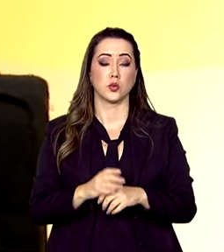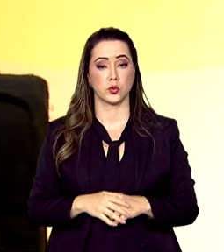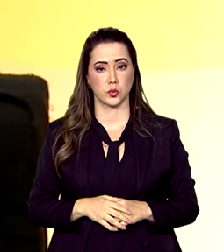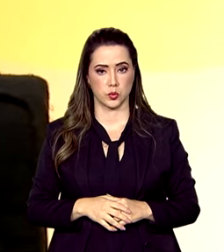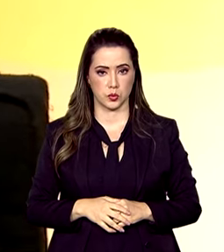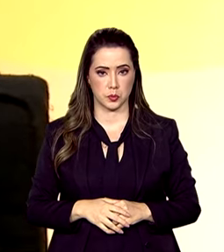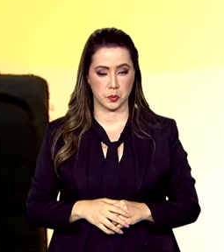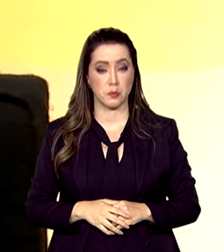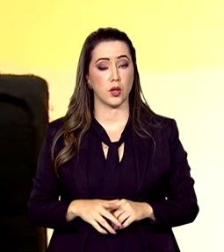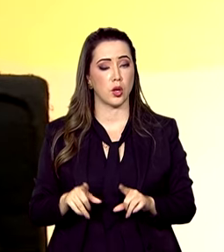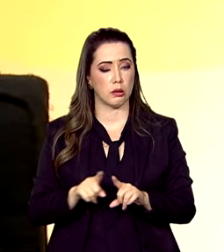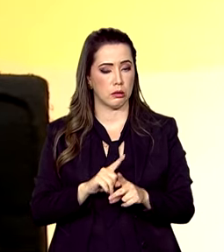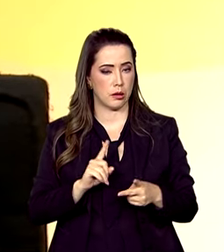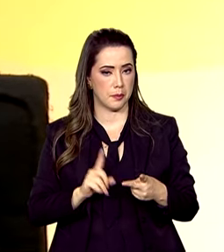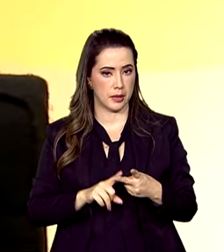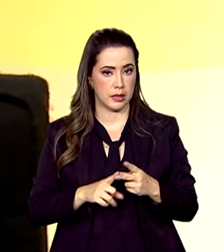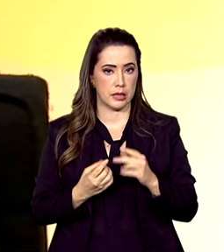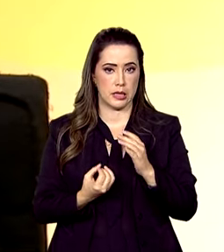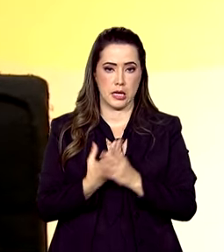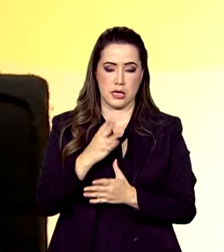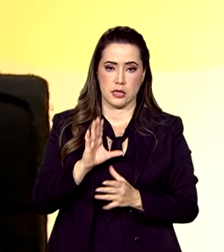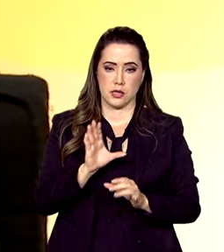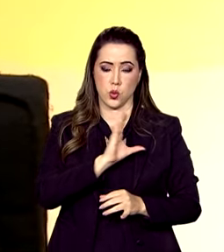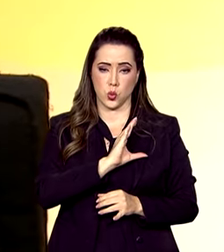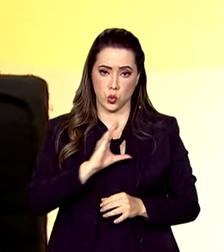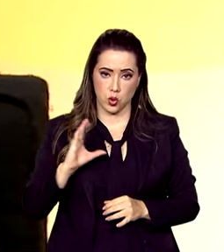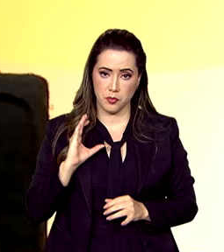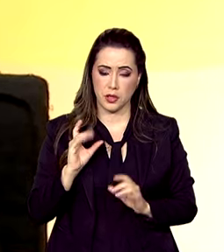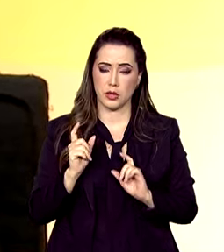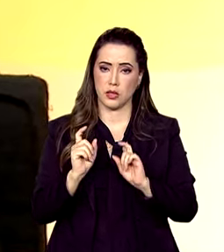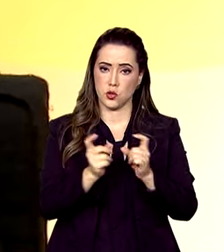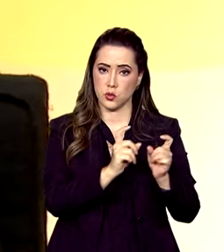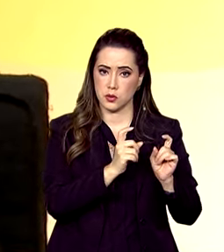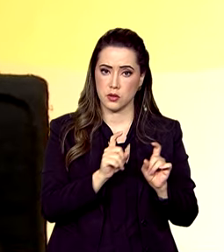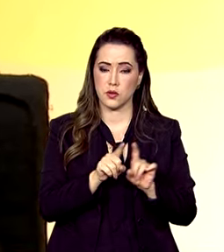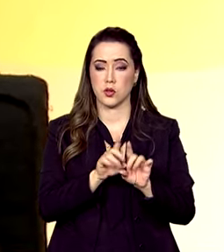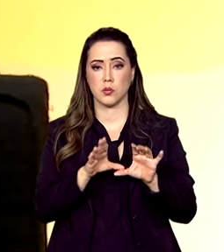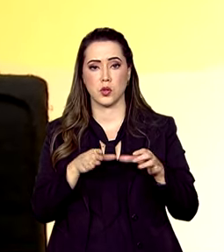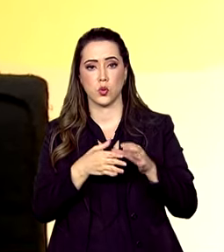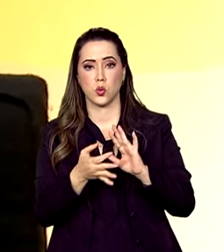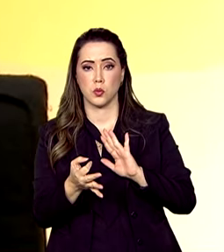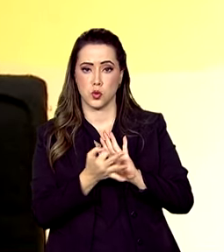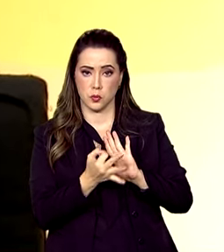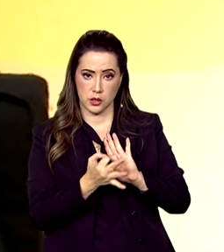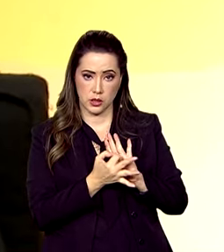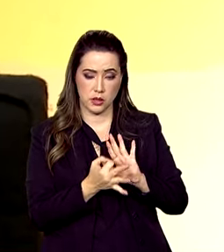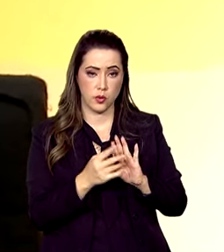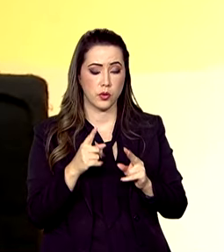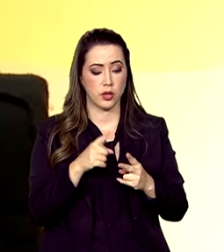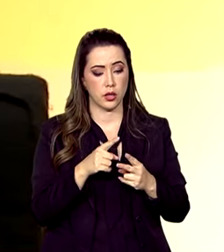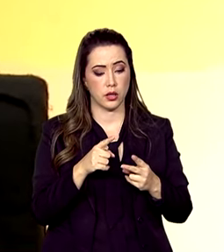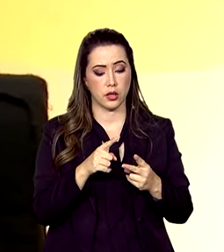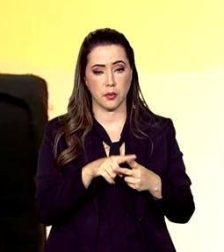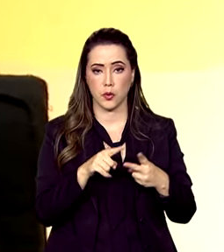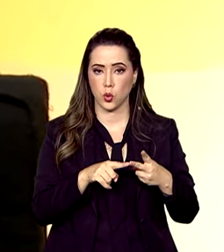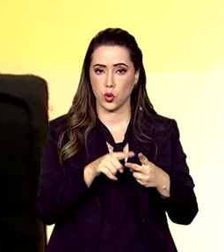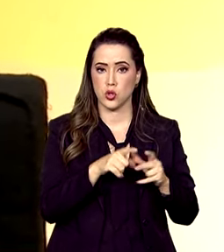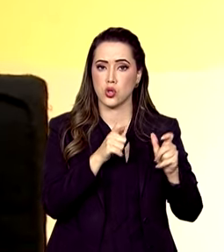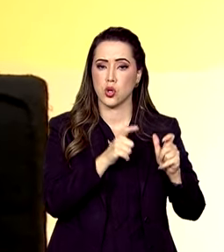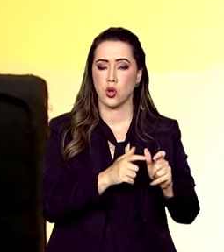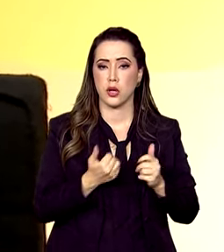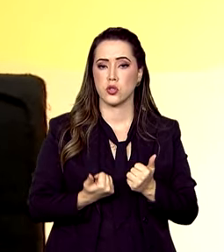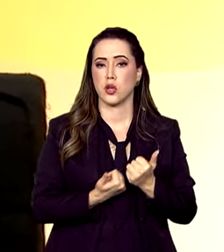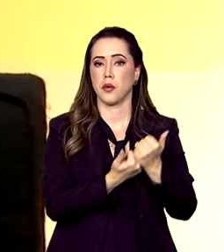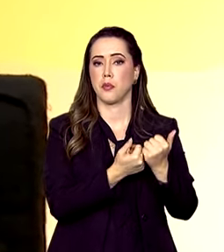coisa foi a reinstalação do Comitê Gestor Interministerial e do Grupo Consultivo, que também são duas câmaras de apoio ao